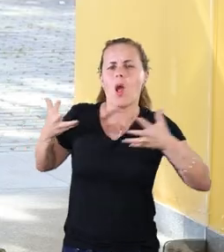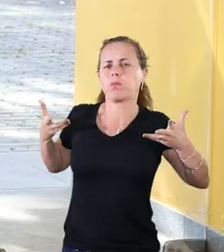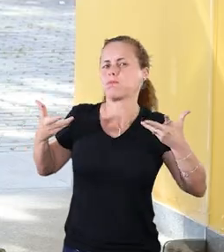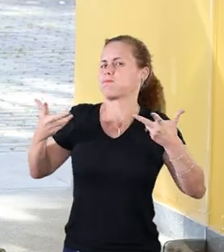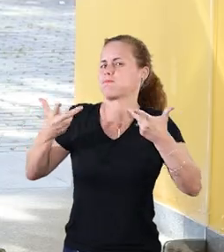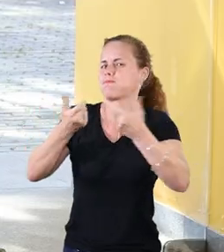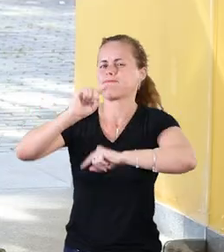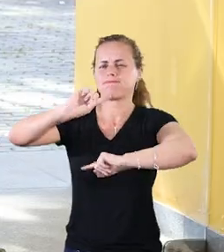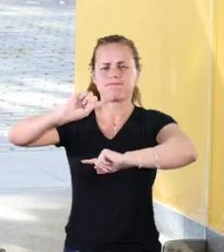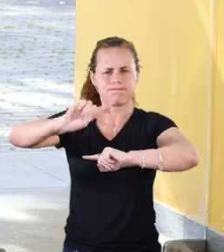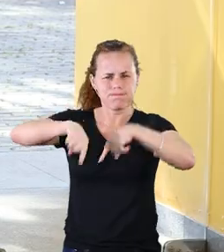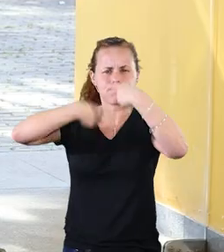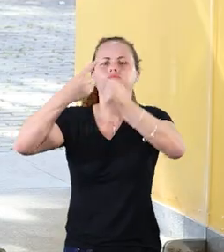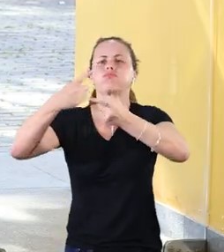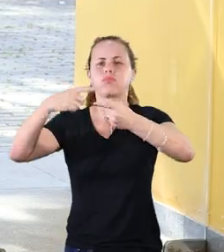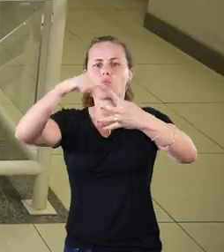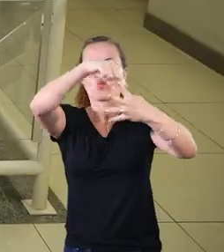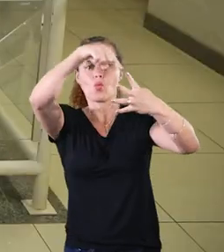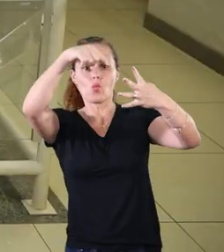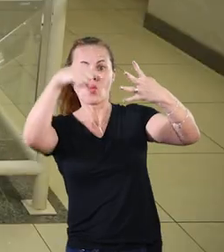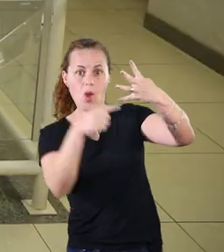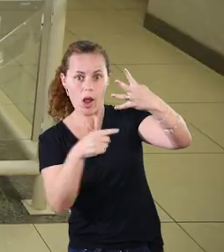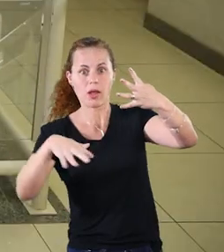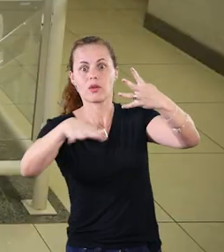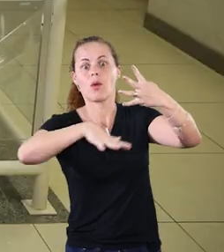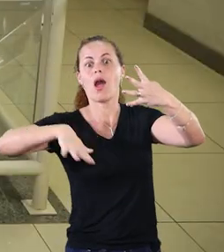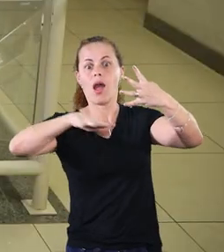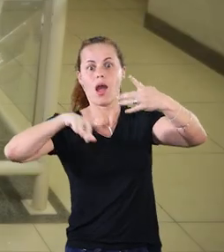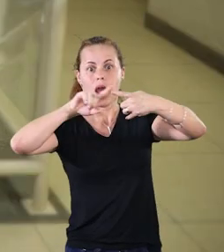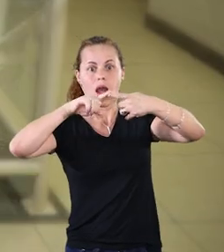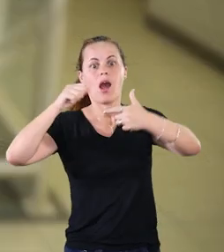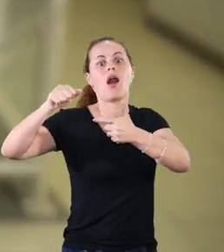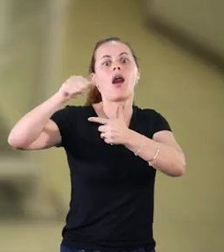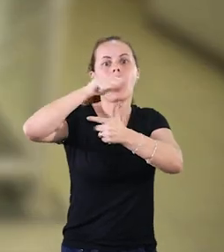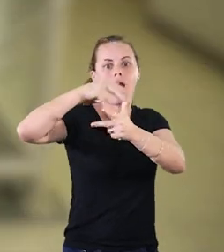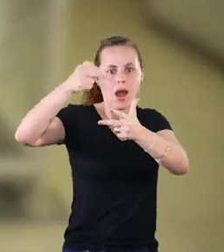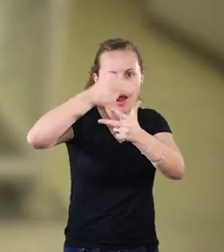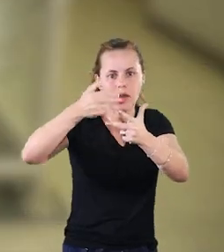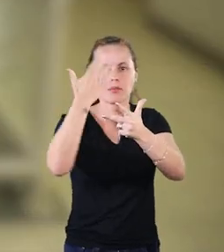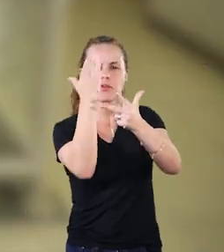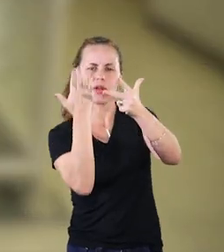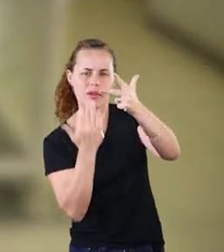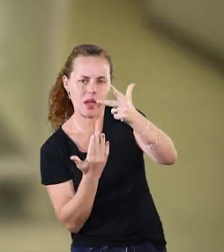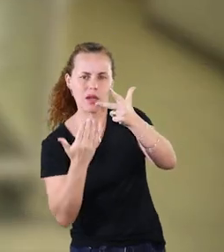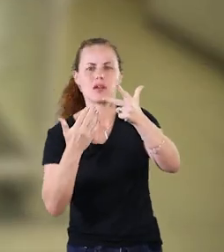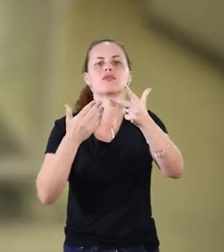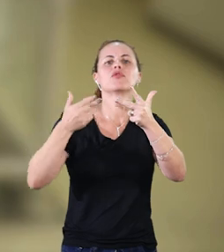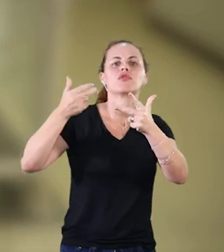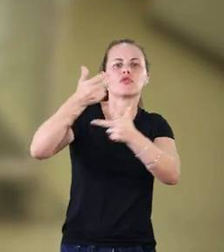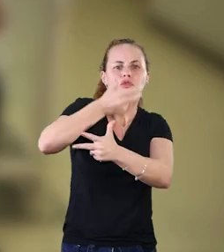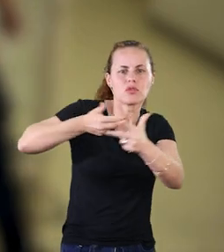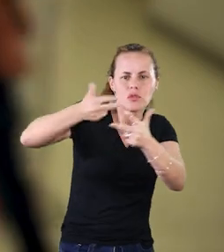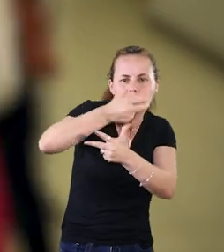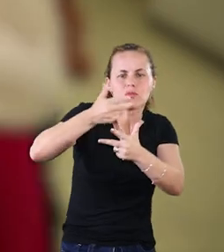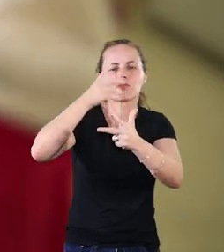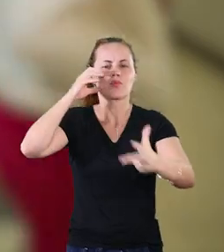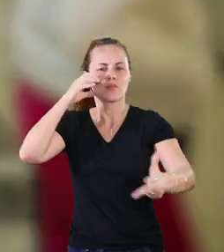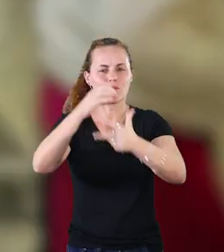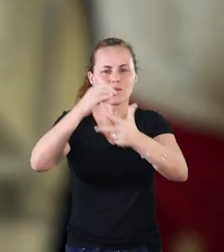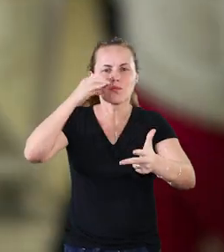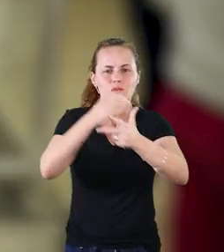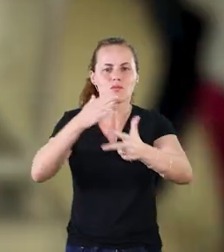altamente qualificados em suas quatro áreas de concentração, álgebra, análise, geometria e